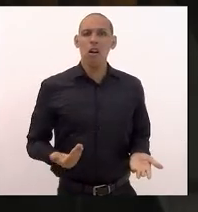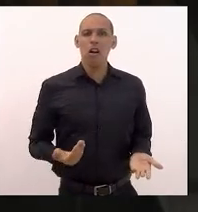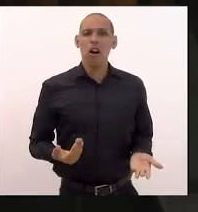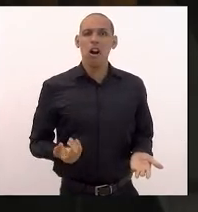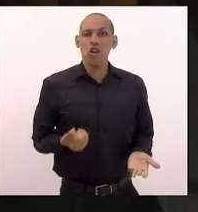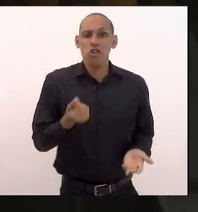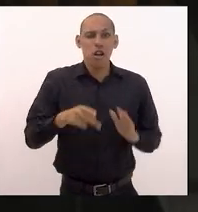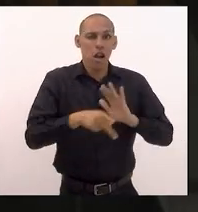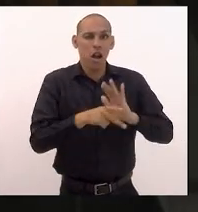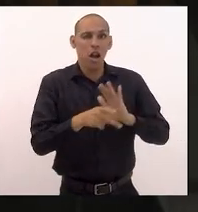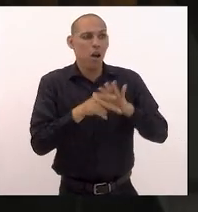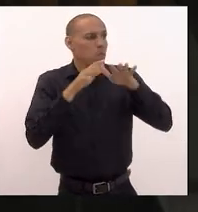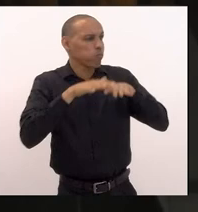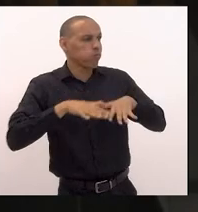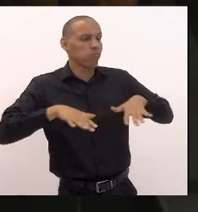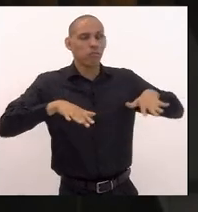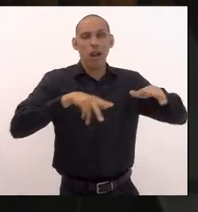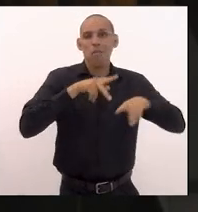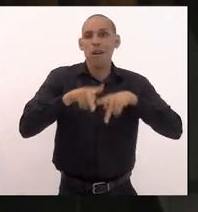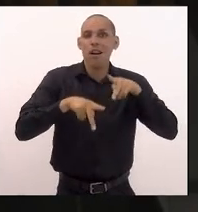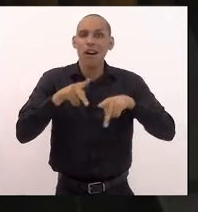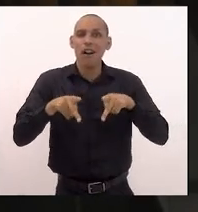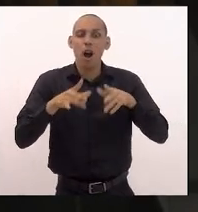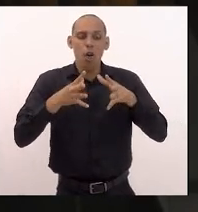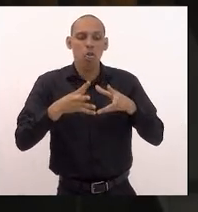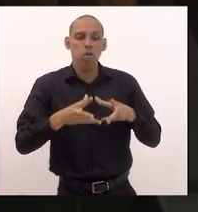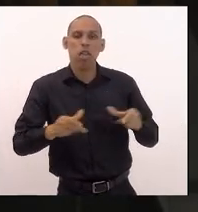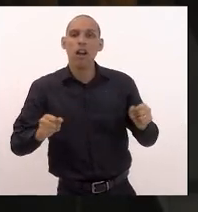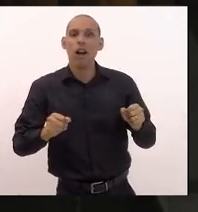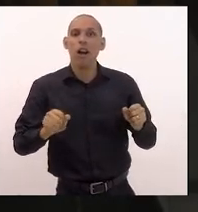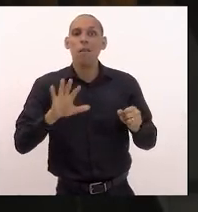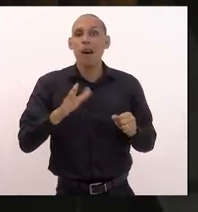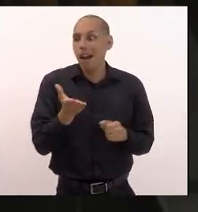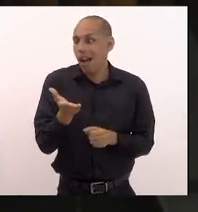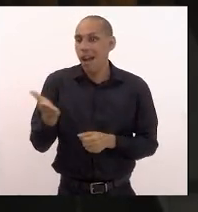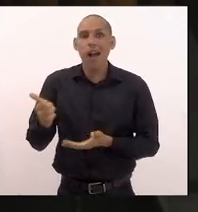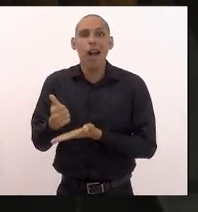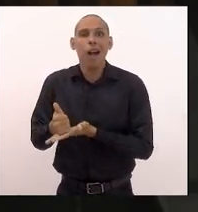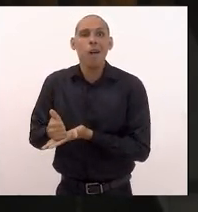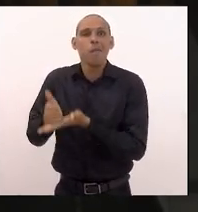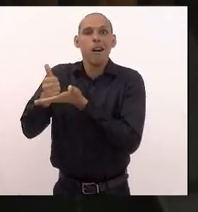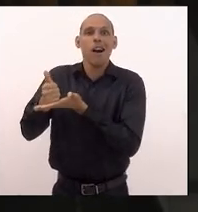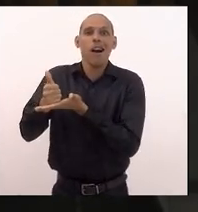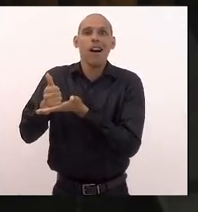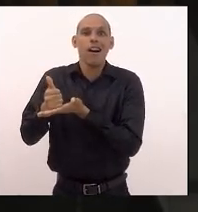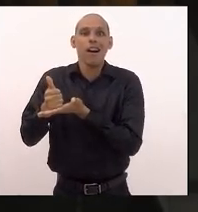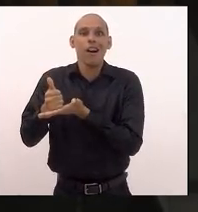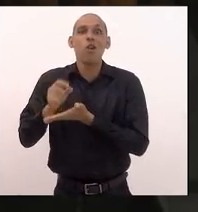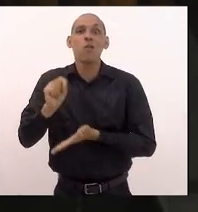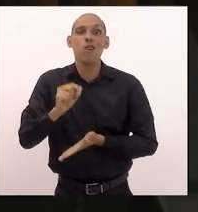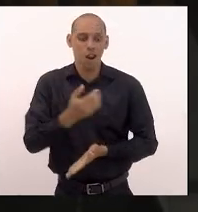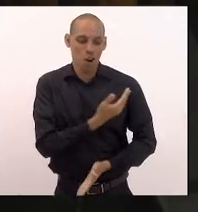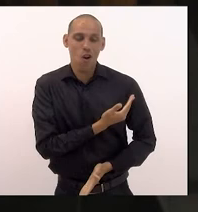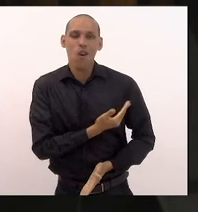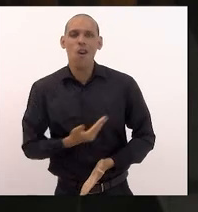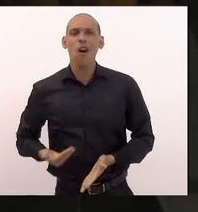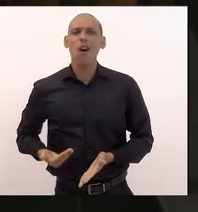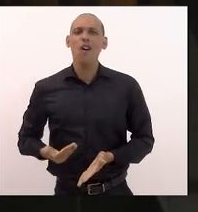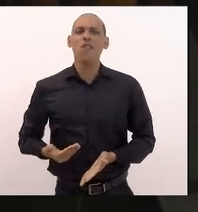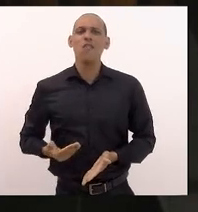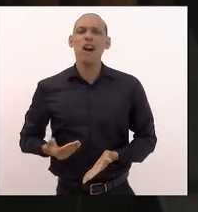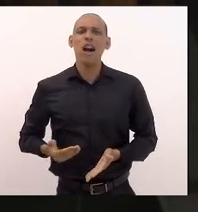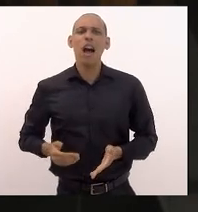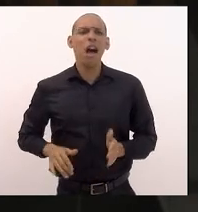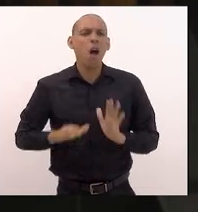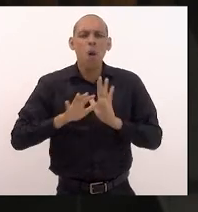supostamente se esvaindo quando na verdade serviram de base de apoio do governo mais corrupto da história do Brasil